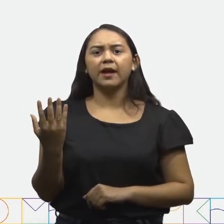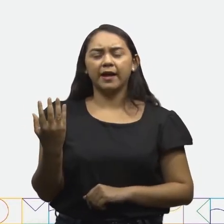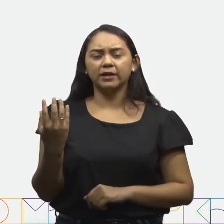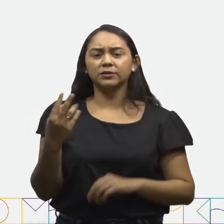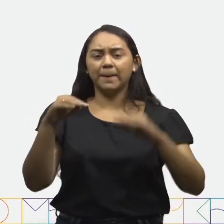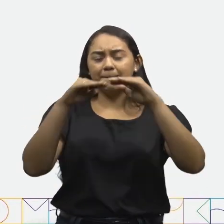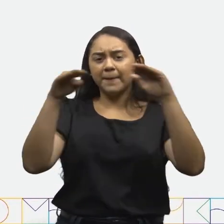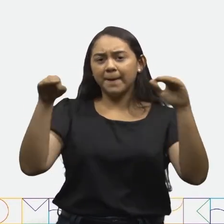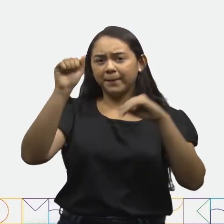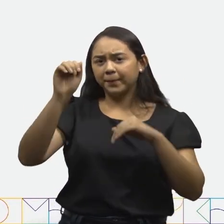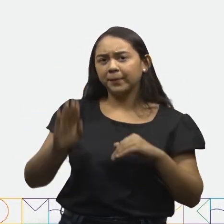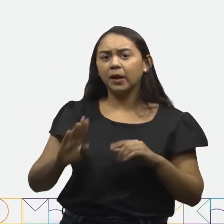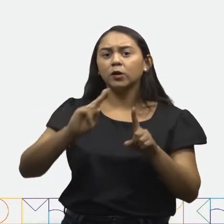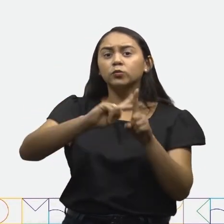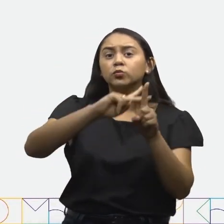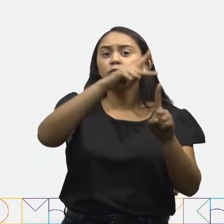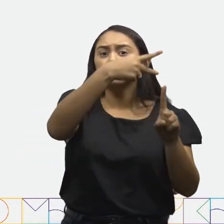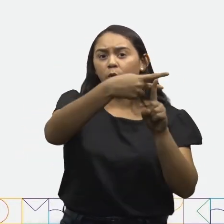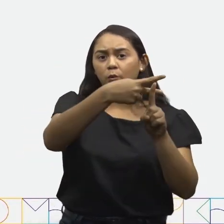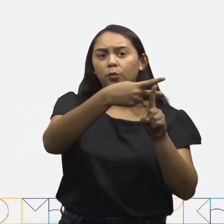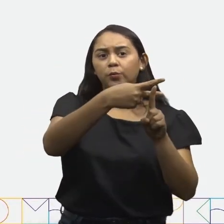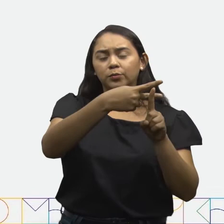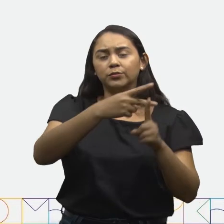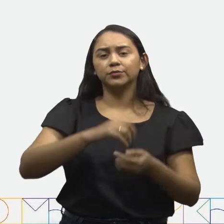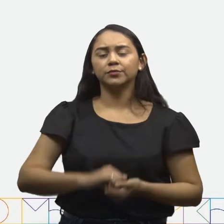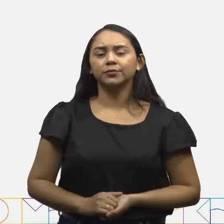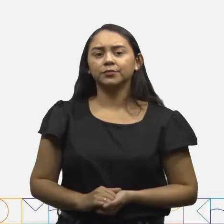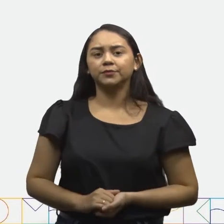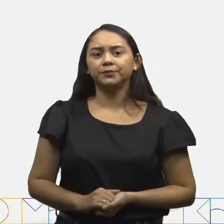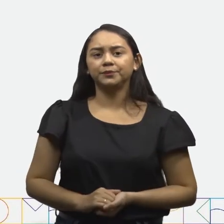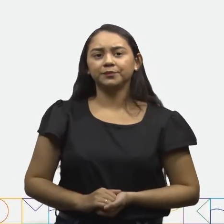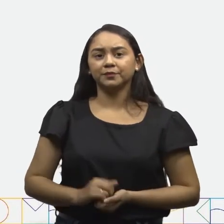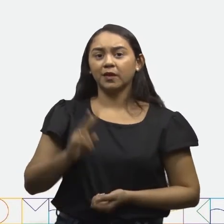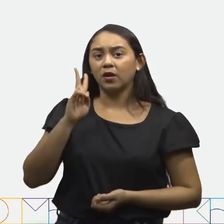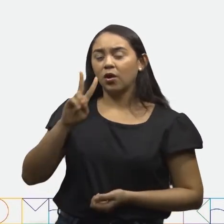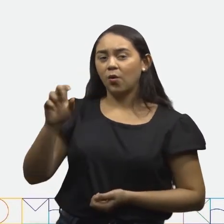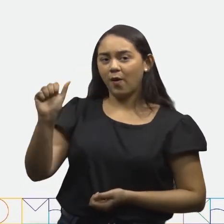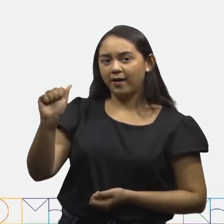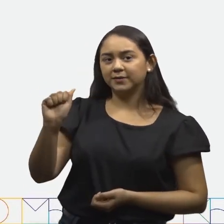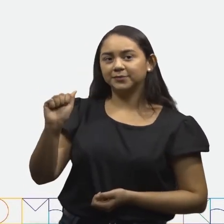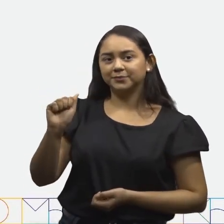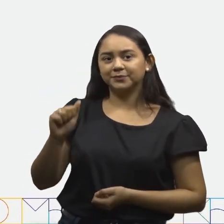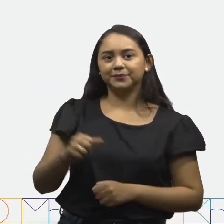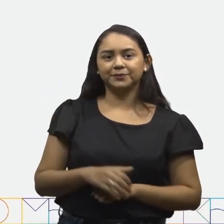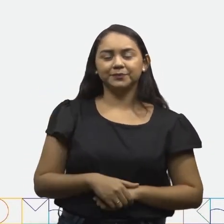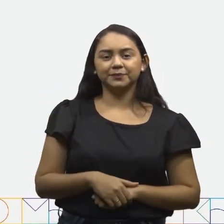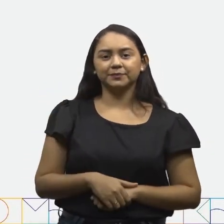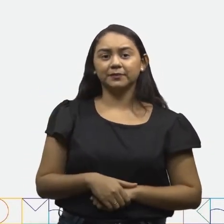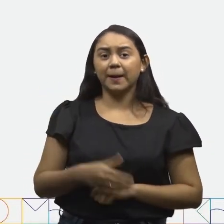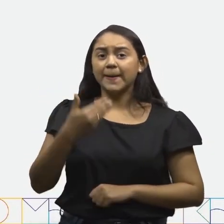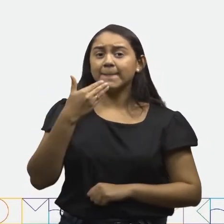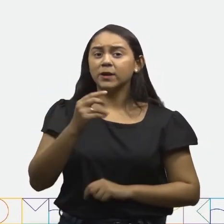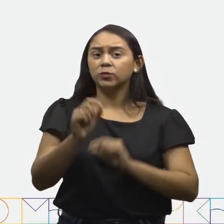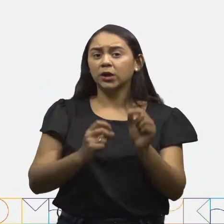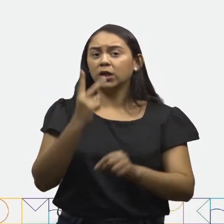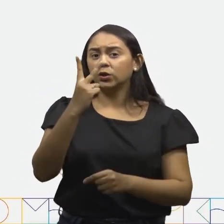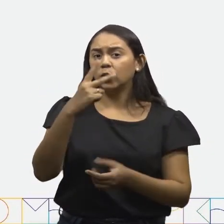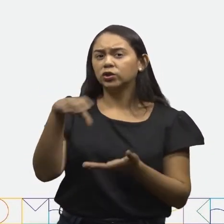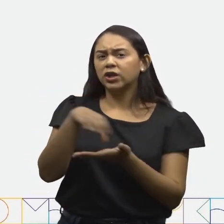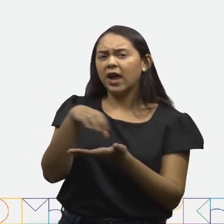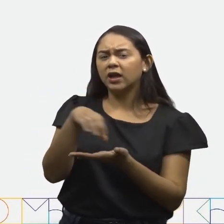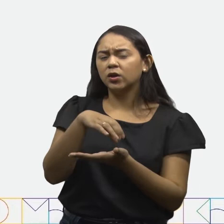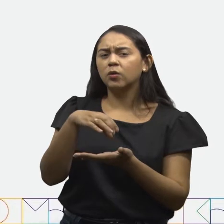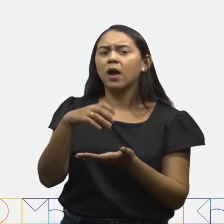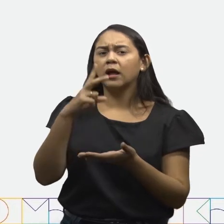referente ao dobro dos números a seguir. Letra A, pede 2